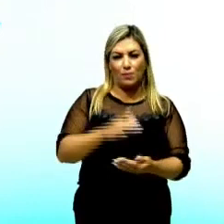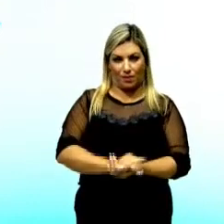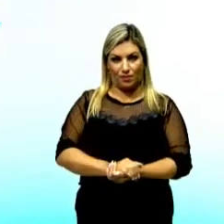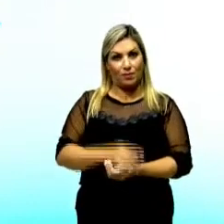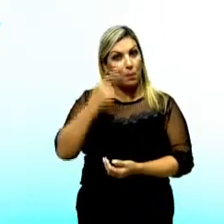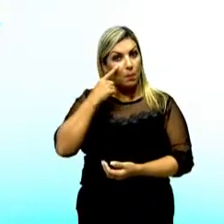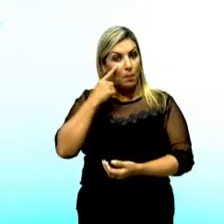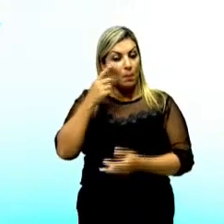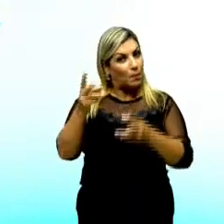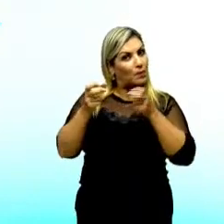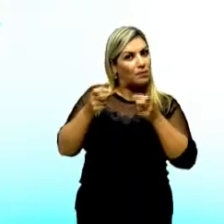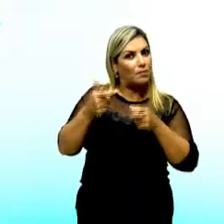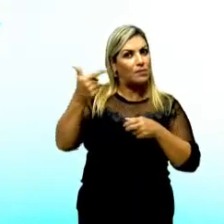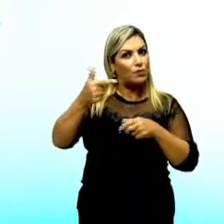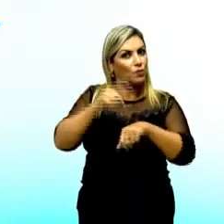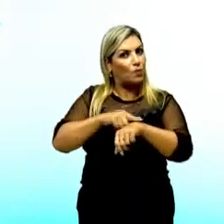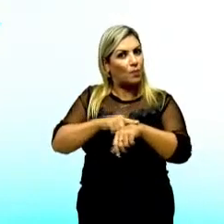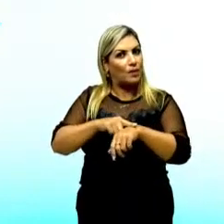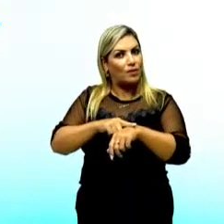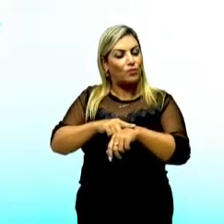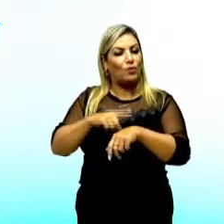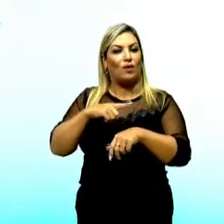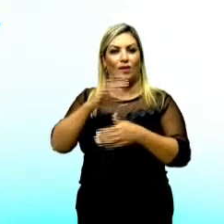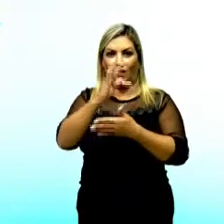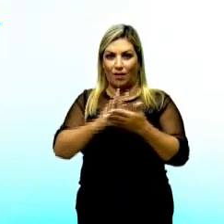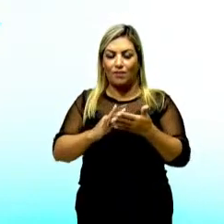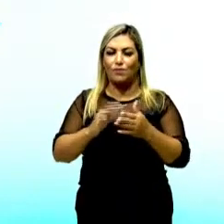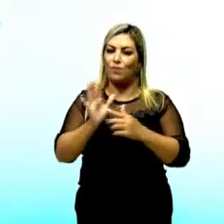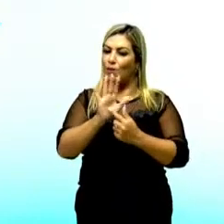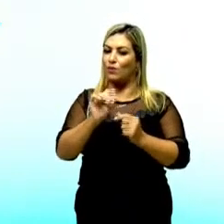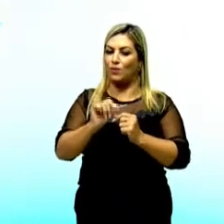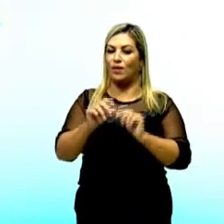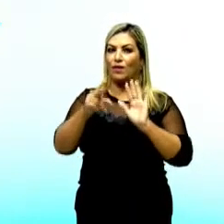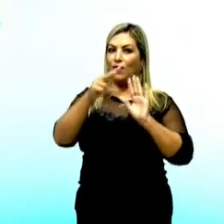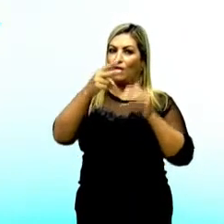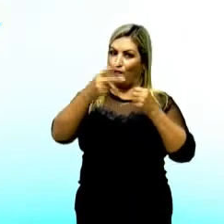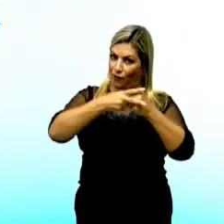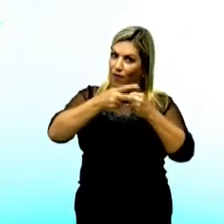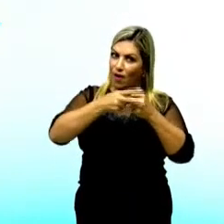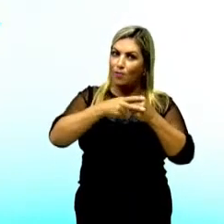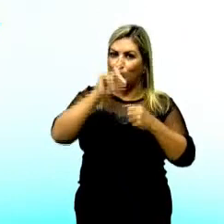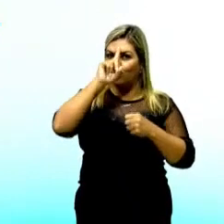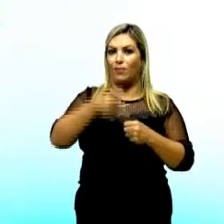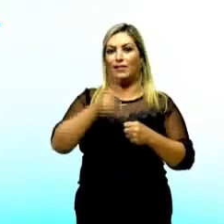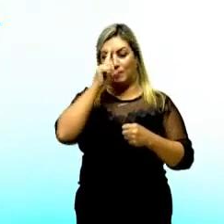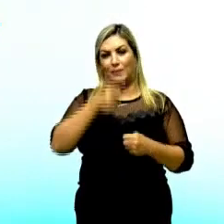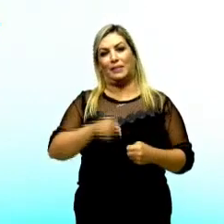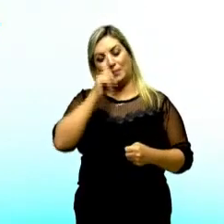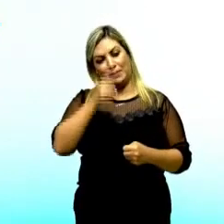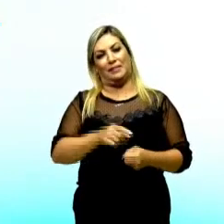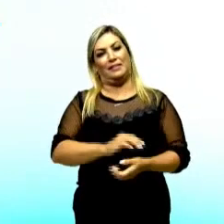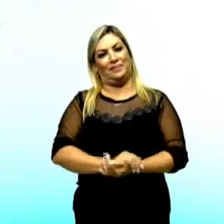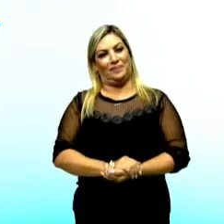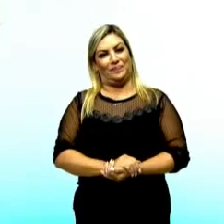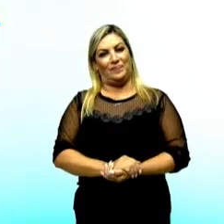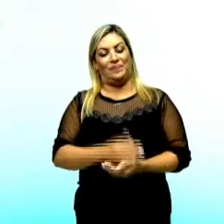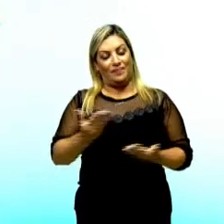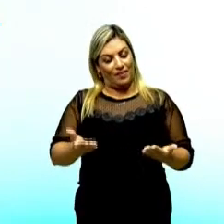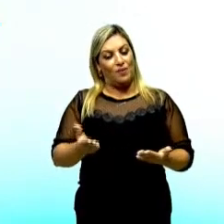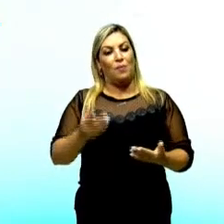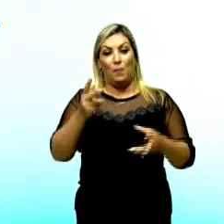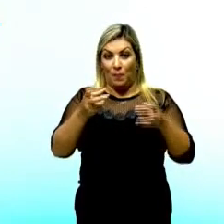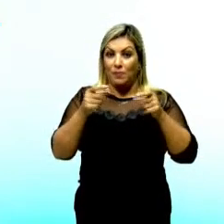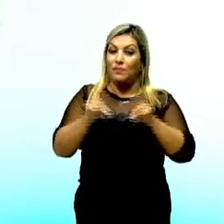Percebam que nesse segundo momento do texto, nós temos então os verbos no imperativo que indicam ordem. Então, nós vamos